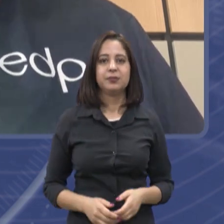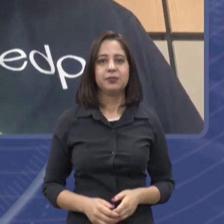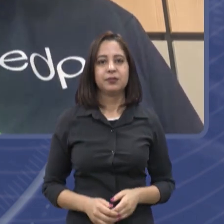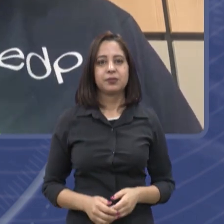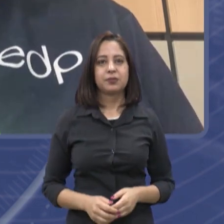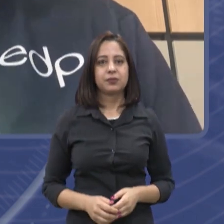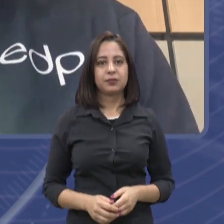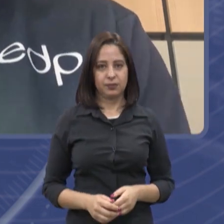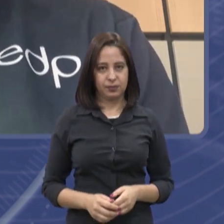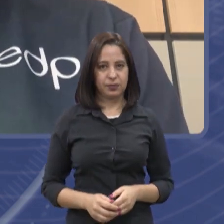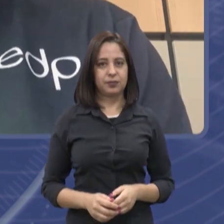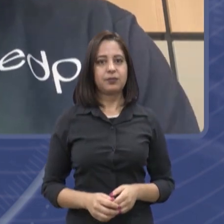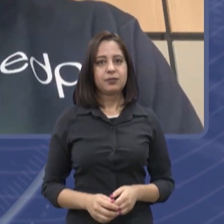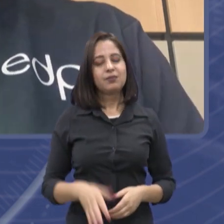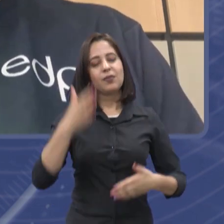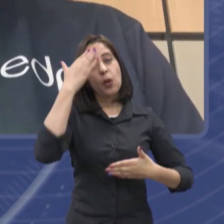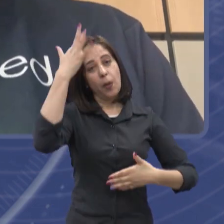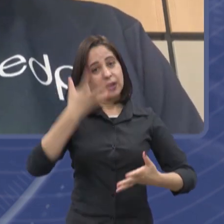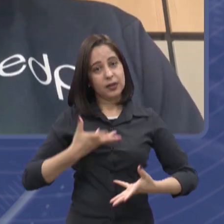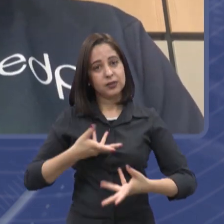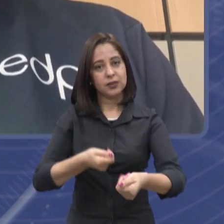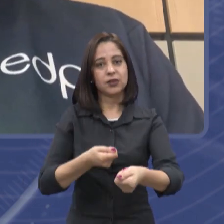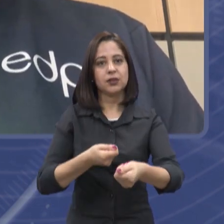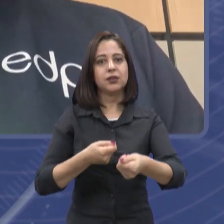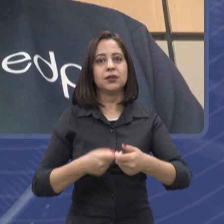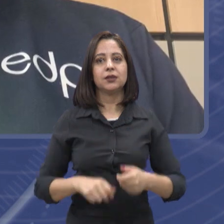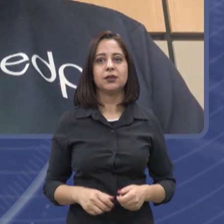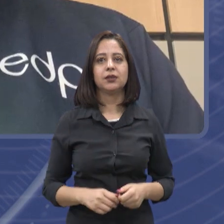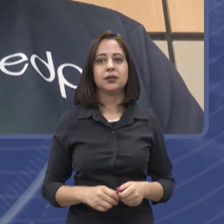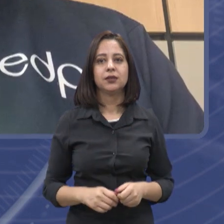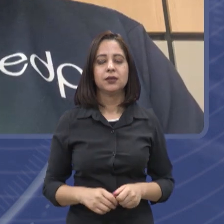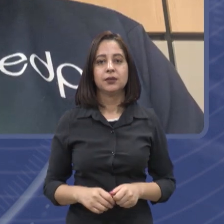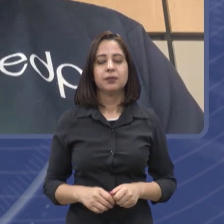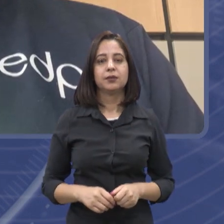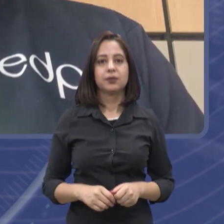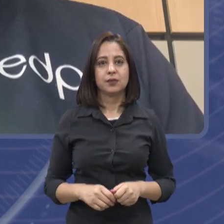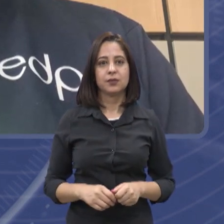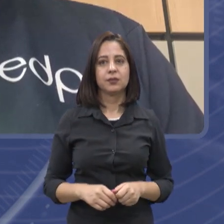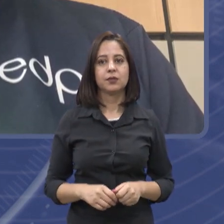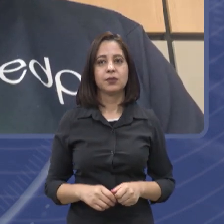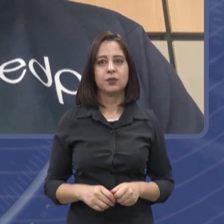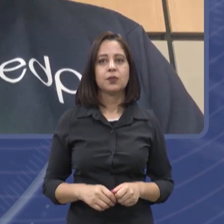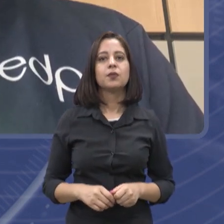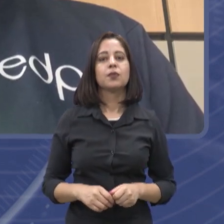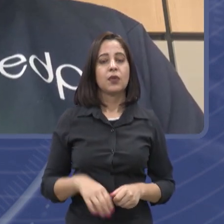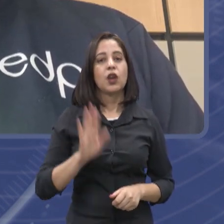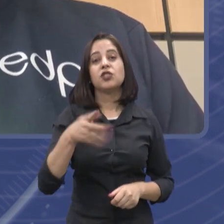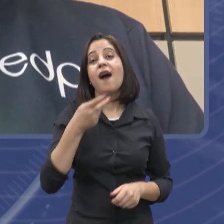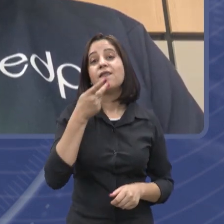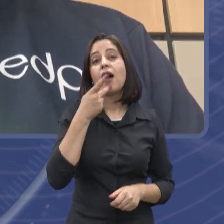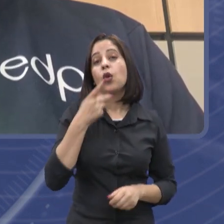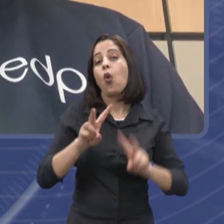Eu que agradeço o convite e estou de posição. Roberto, a gente falou aqui um pouquinho, né, sobre as bandeiras